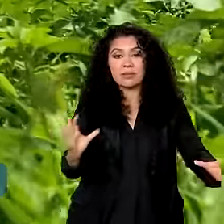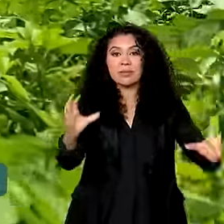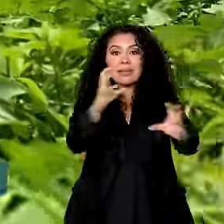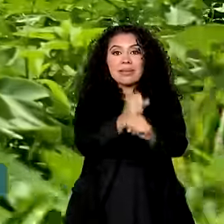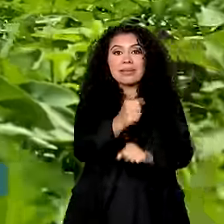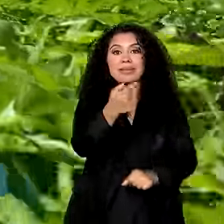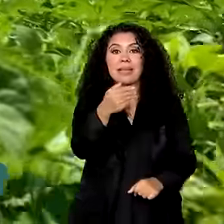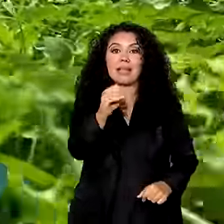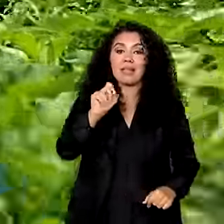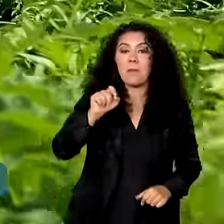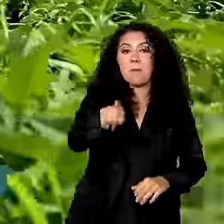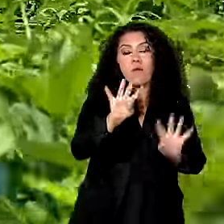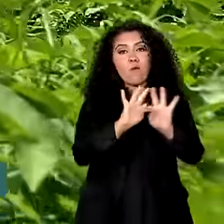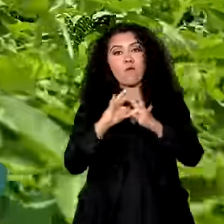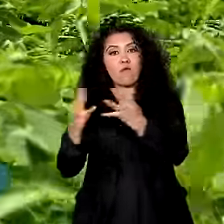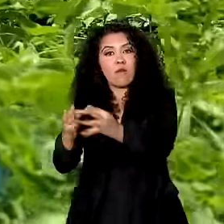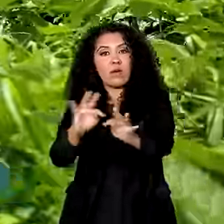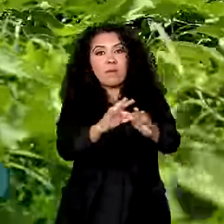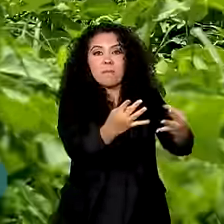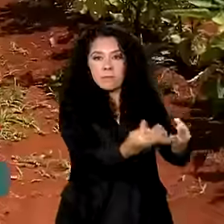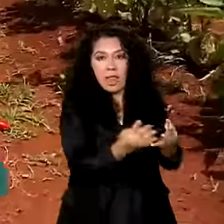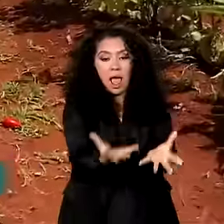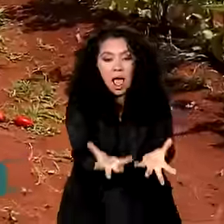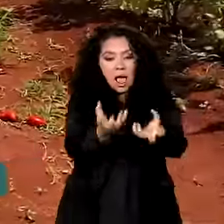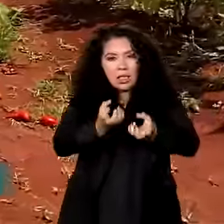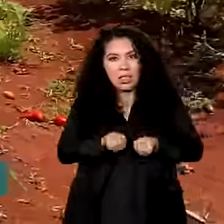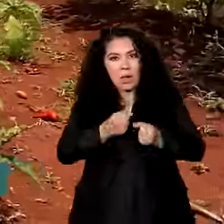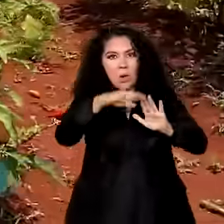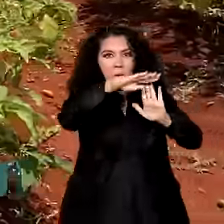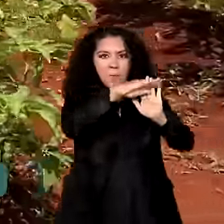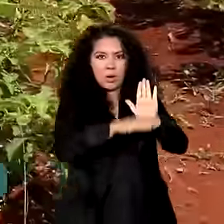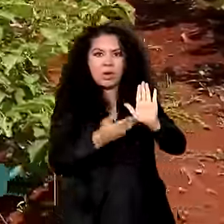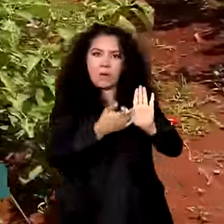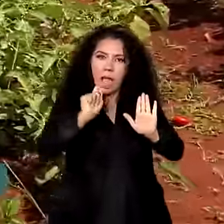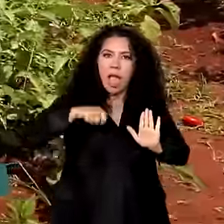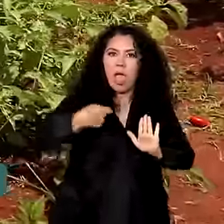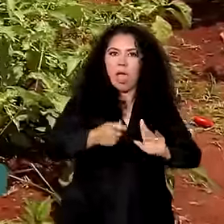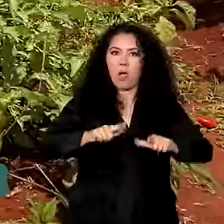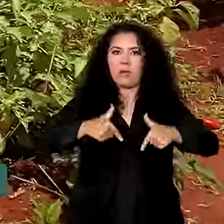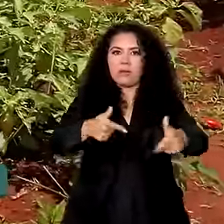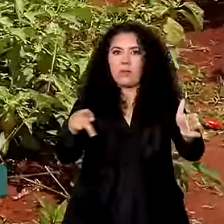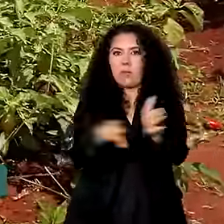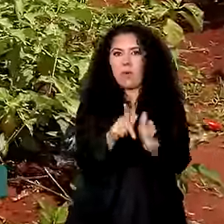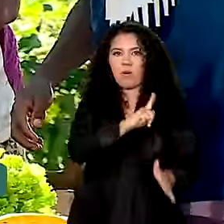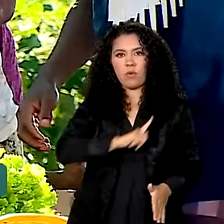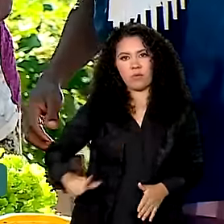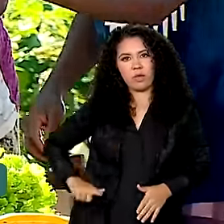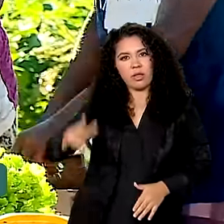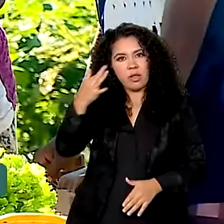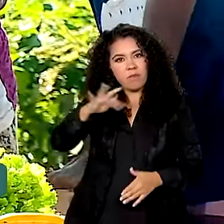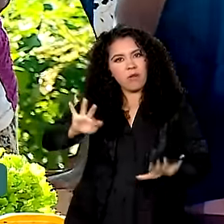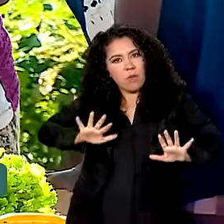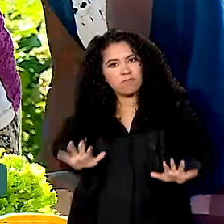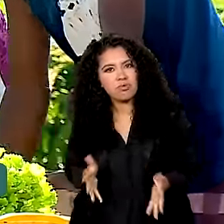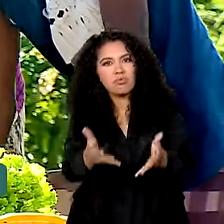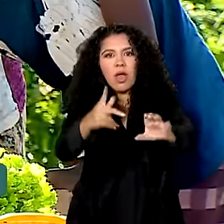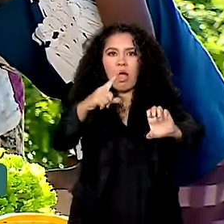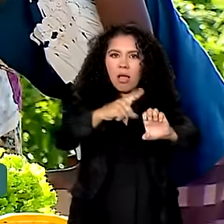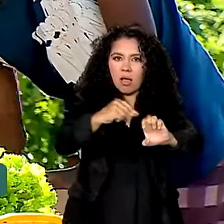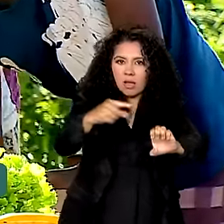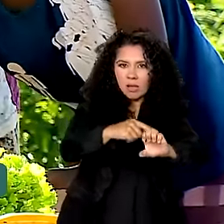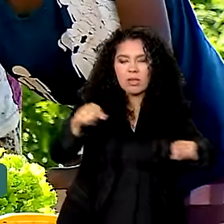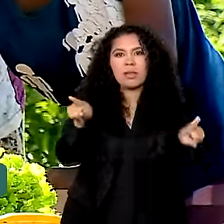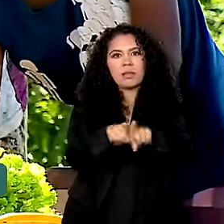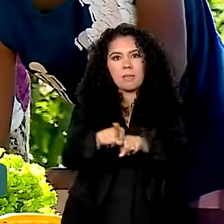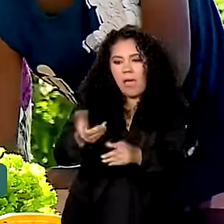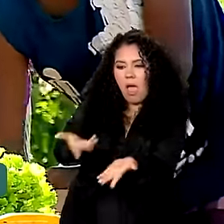famílias beneficiadas com o programa, uma iniciativa do governo federal que veio para incentivar o empreendedorismo, o